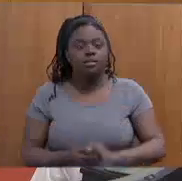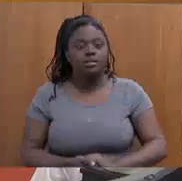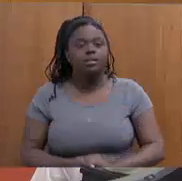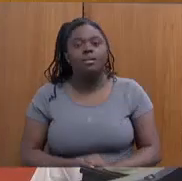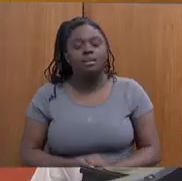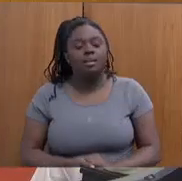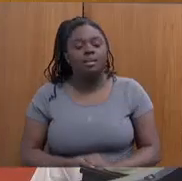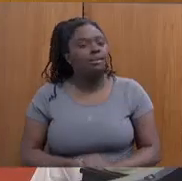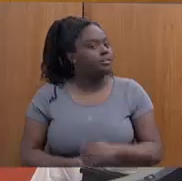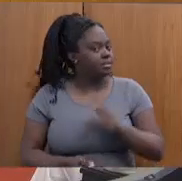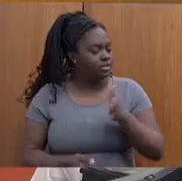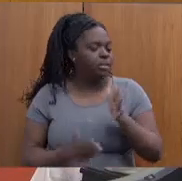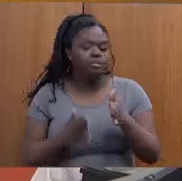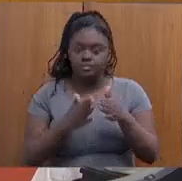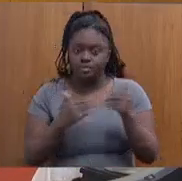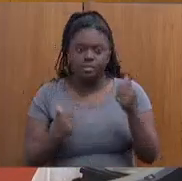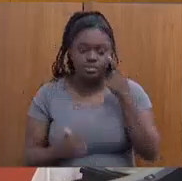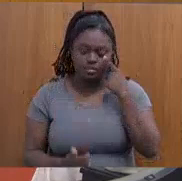deputada? Já estou pedindo, viu?